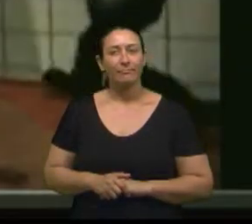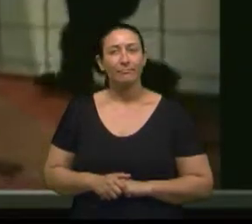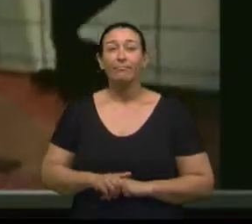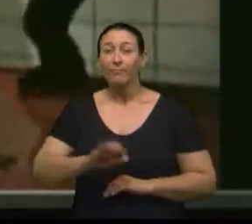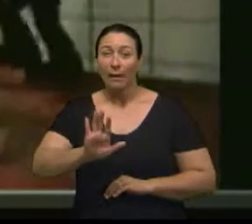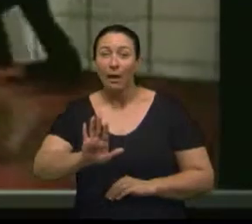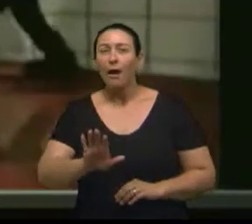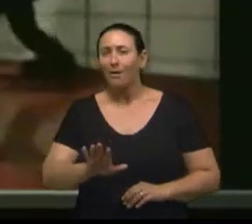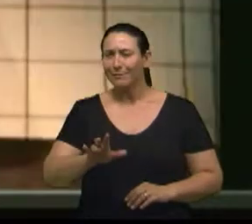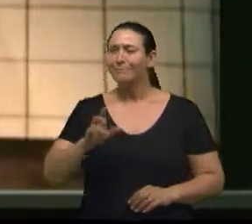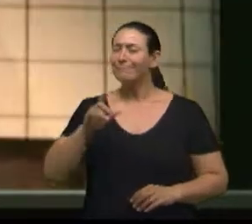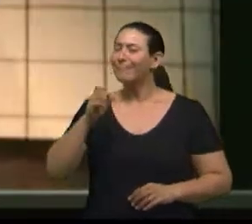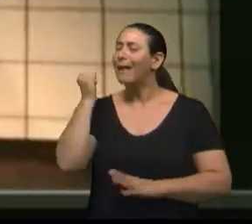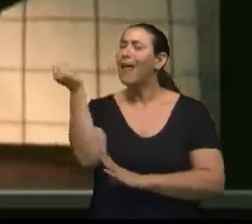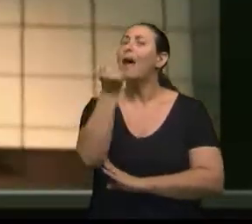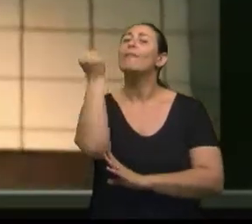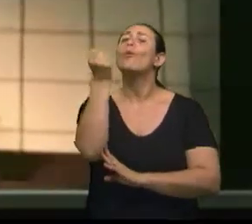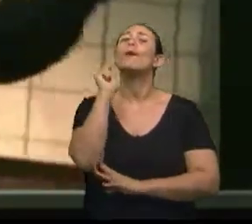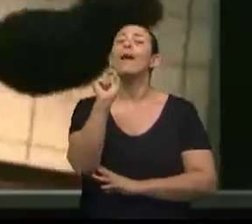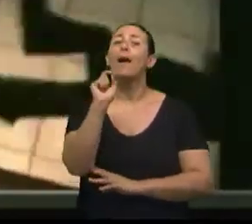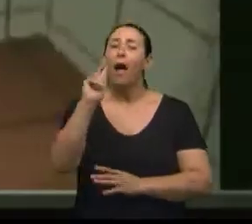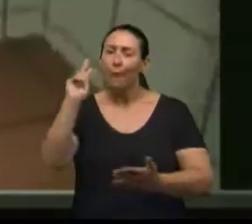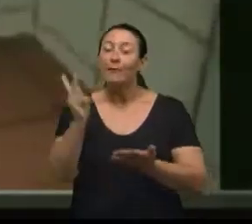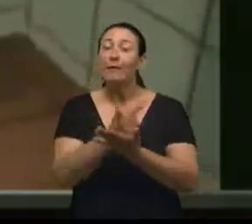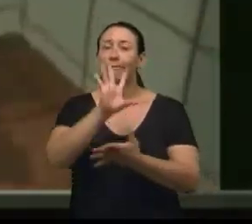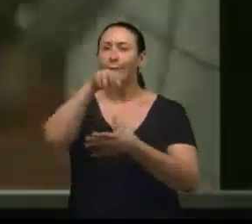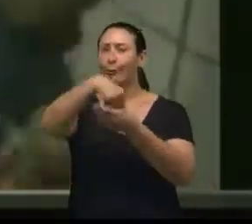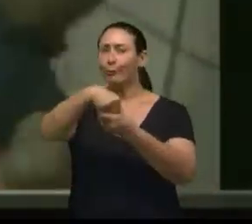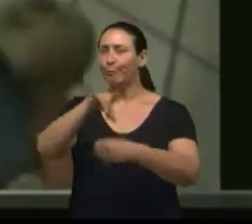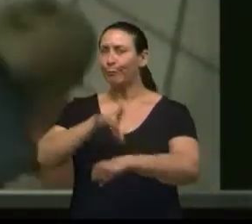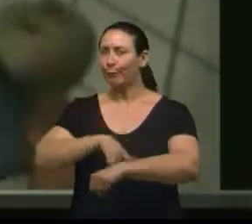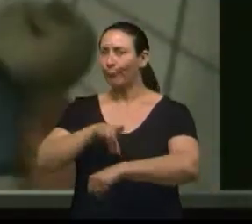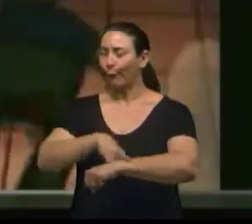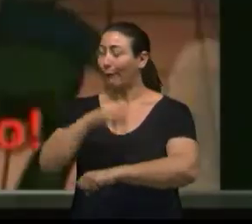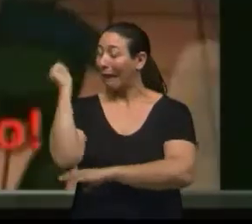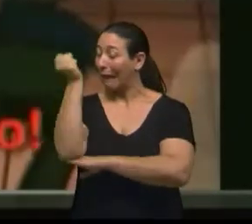Normalmente, acidentes mais graves acontecem dentro dos banheiros.